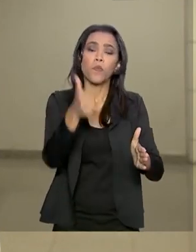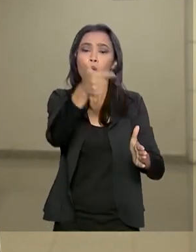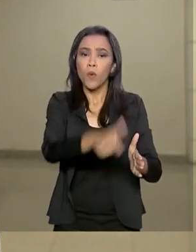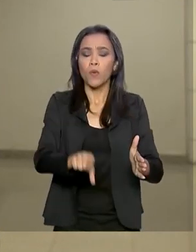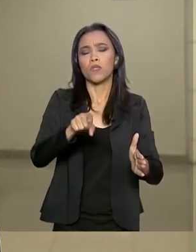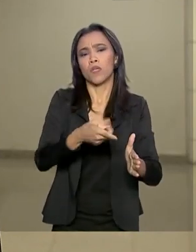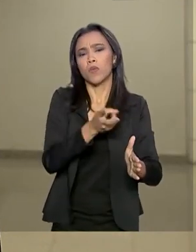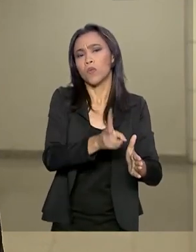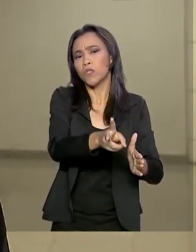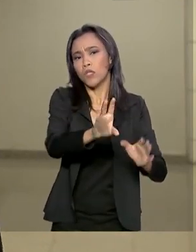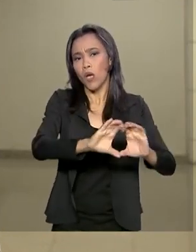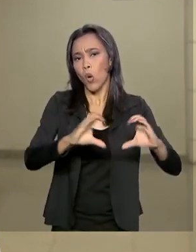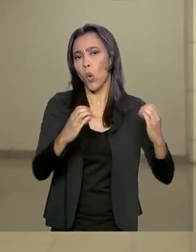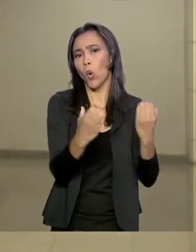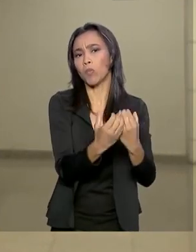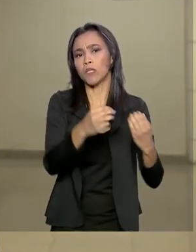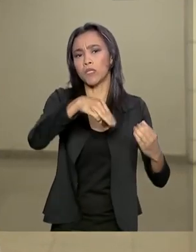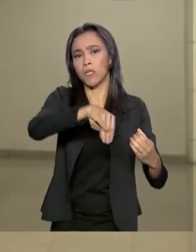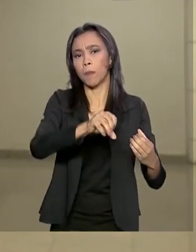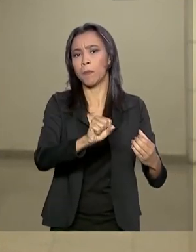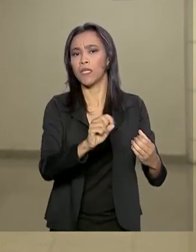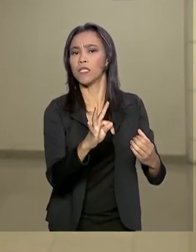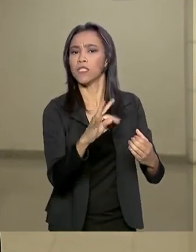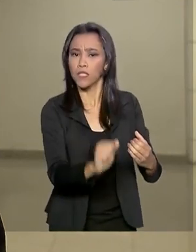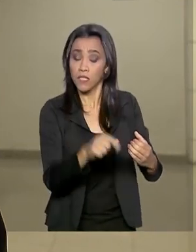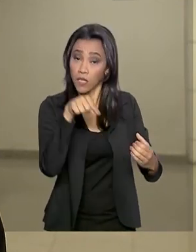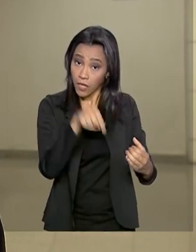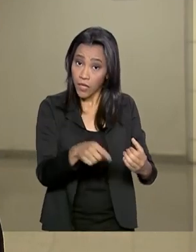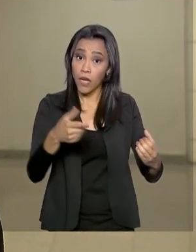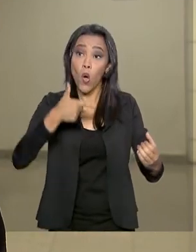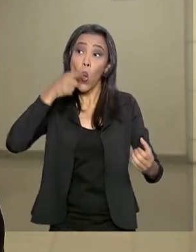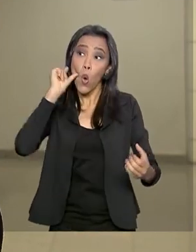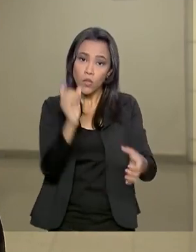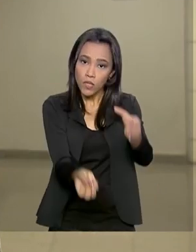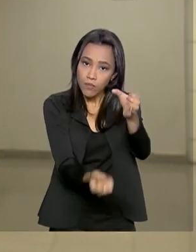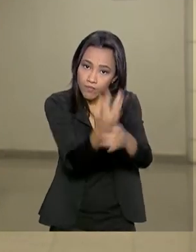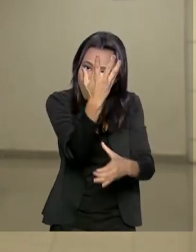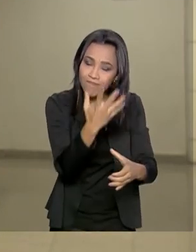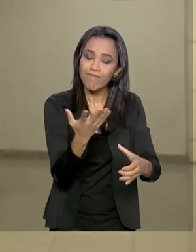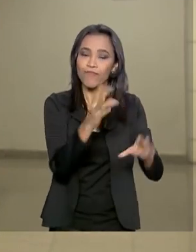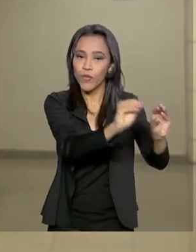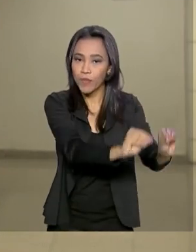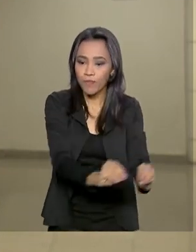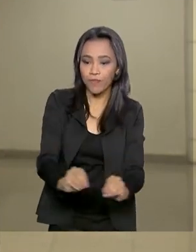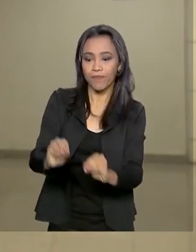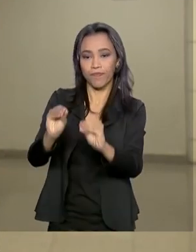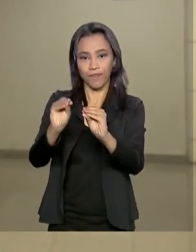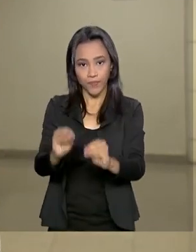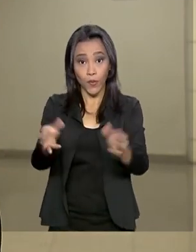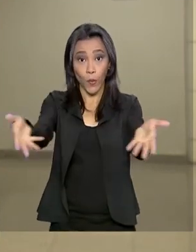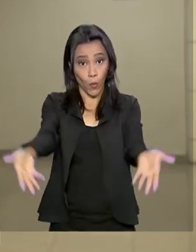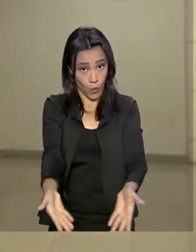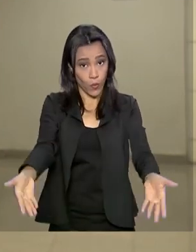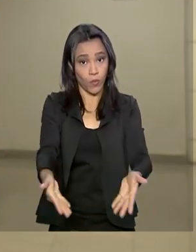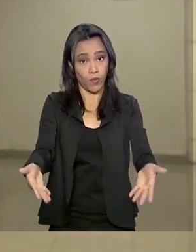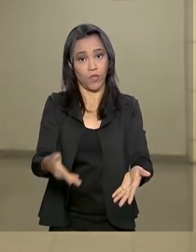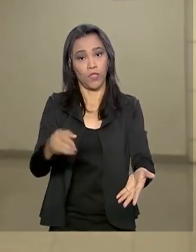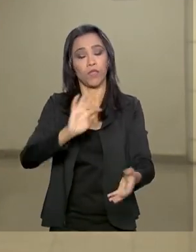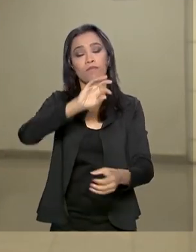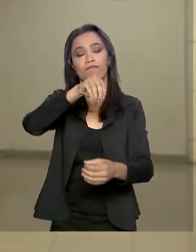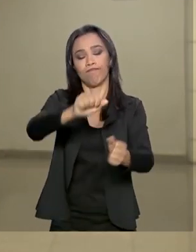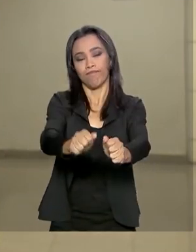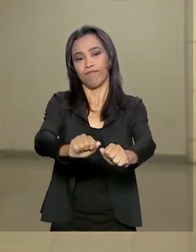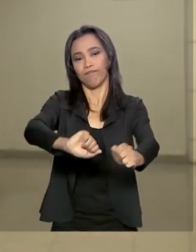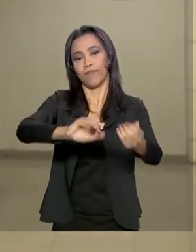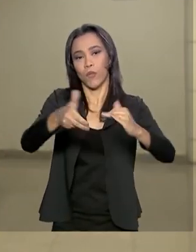Mudanças Climáticas, que estava prevista para ser instalada ontem, foi transferida para a sessão de hoje do Congresso